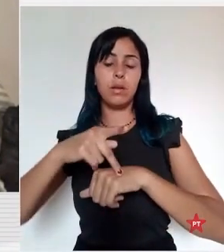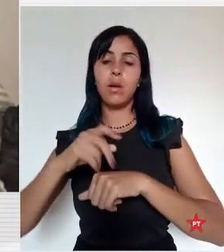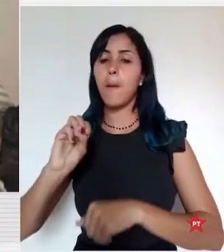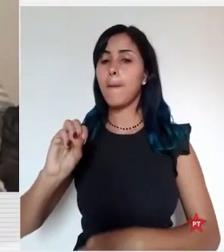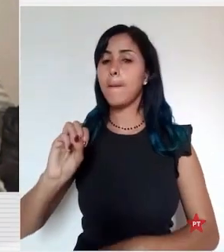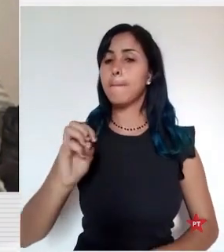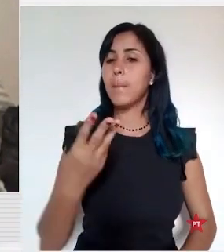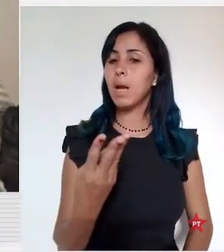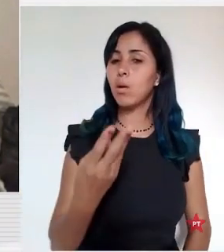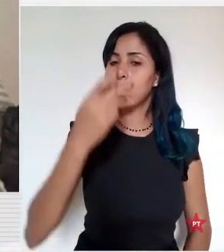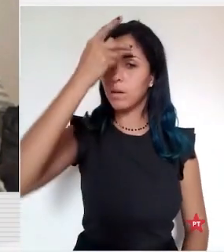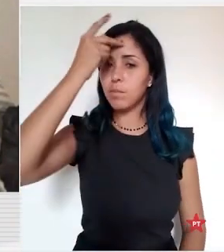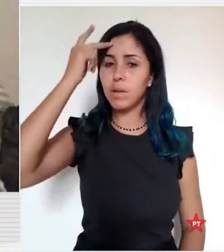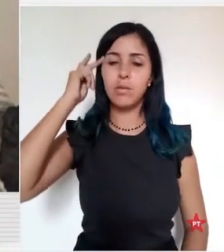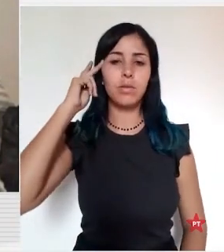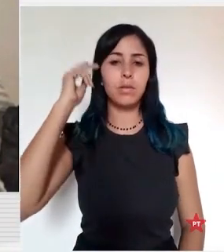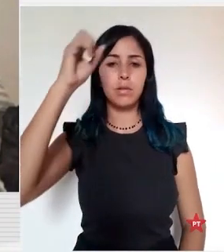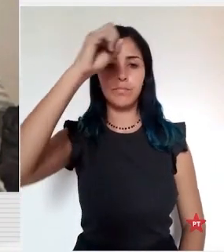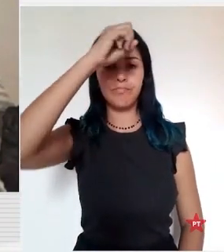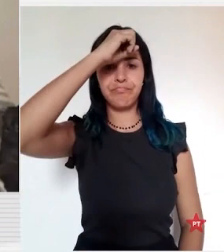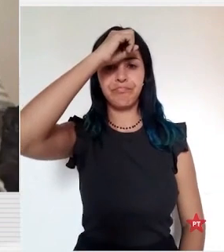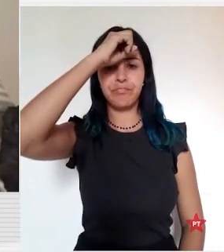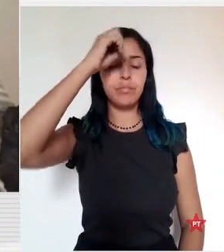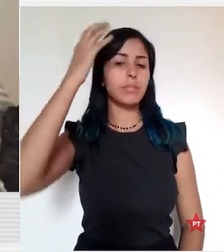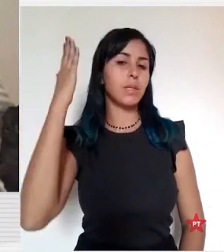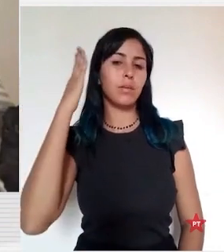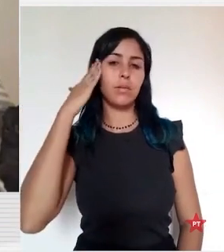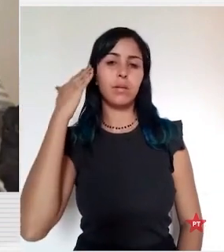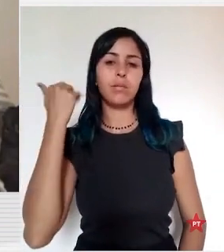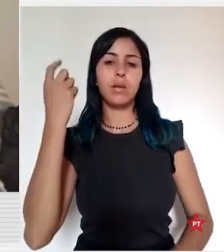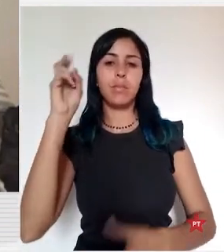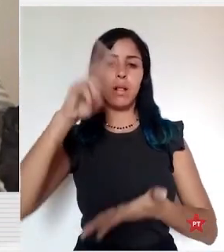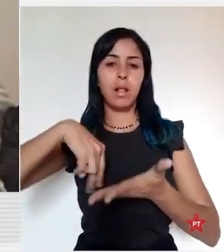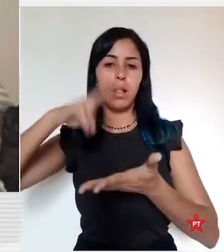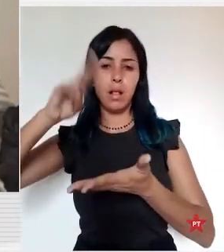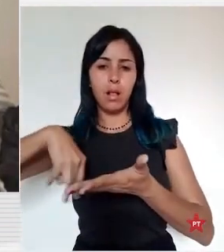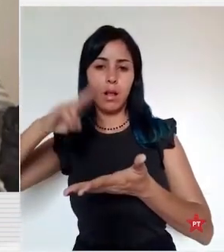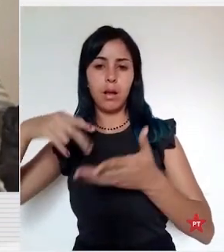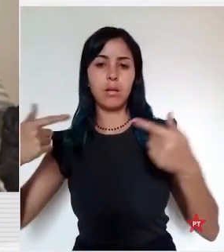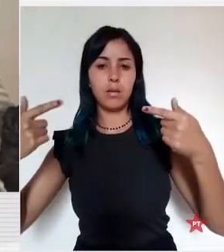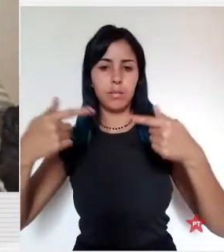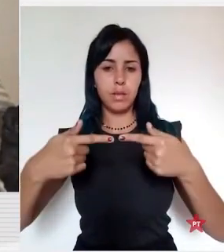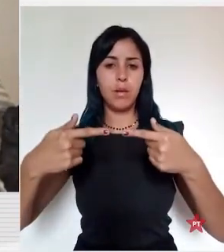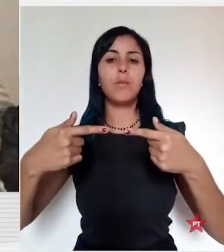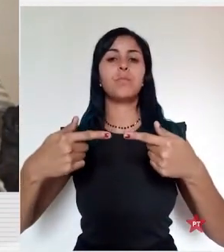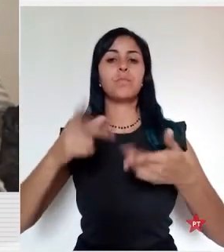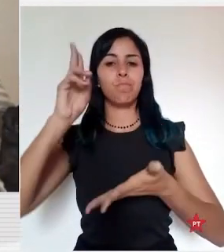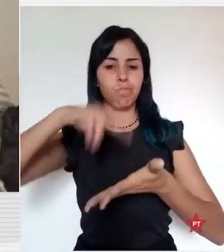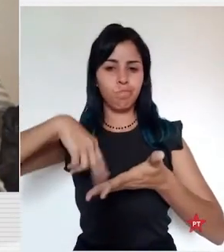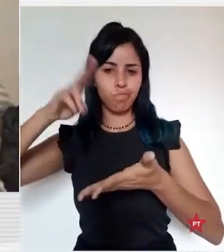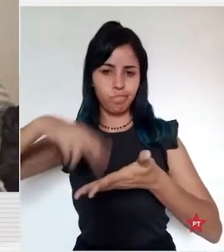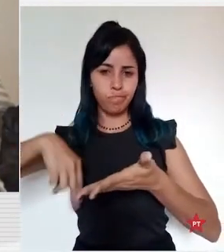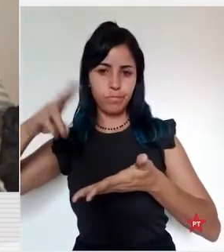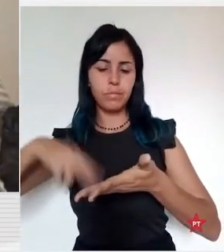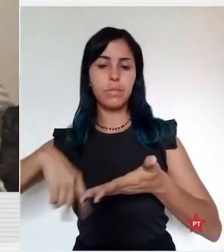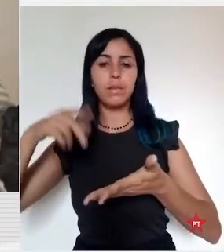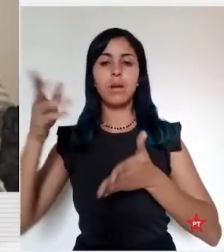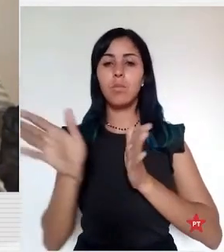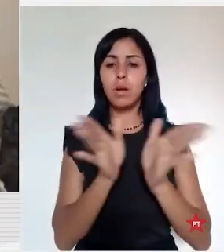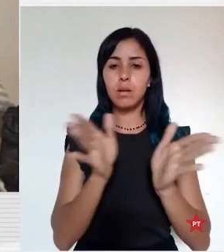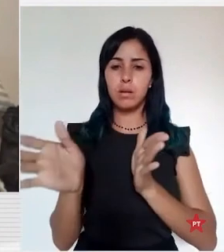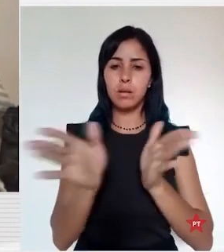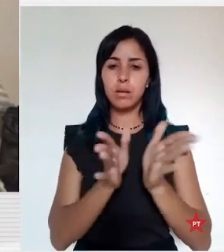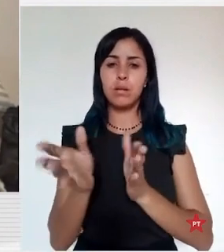de pessoas que são alfabetas. O desafio da alfabetização continua posto para nós. O acesso à